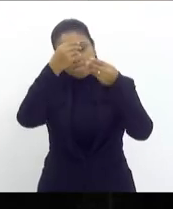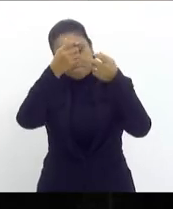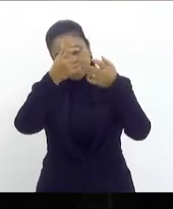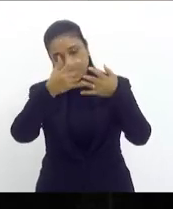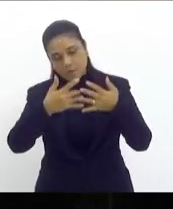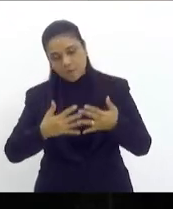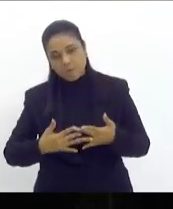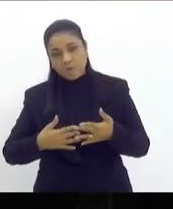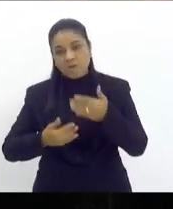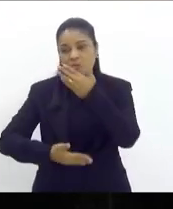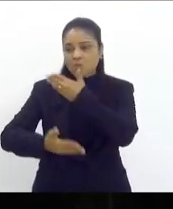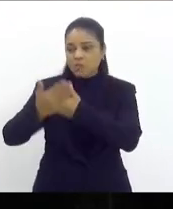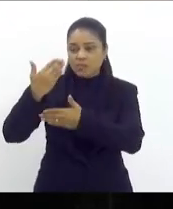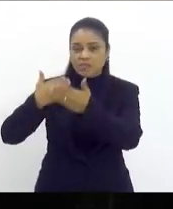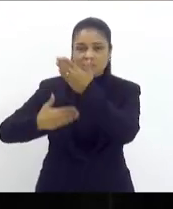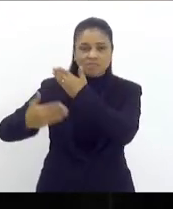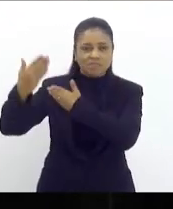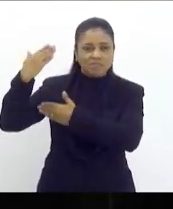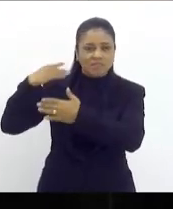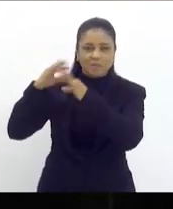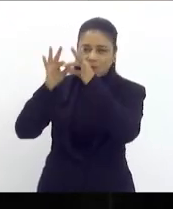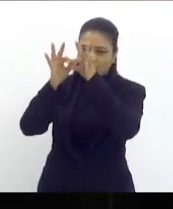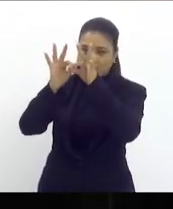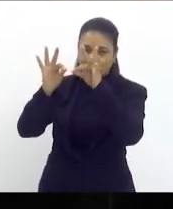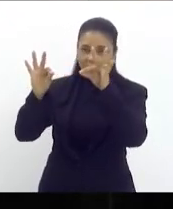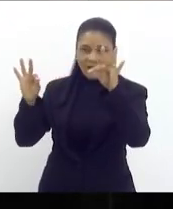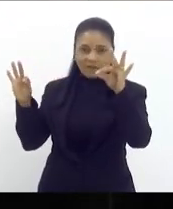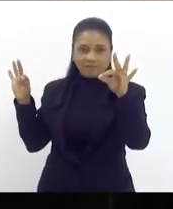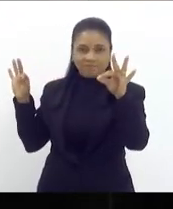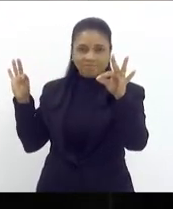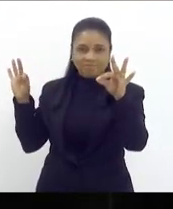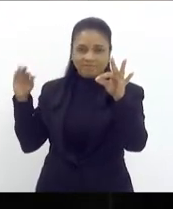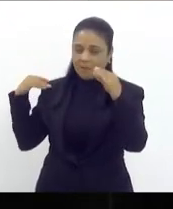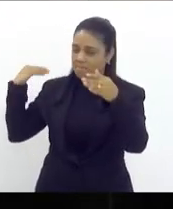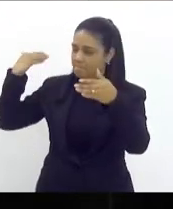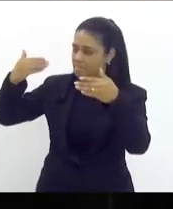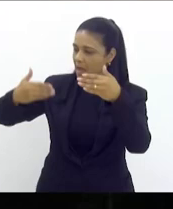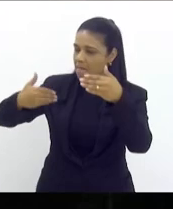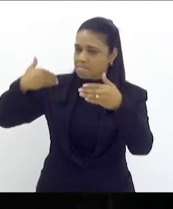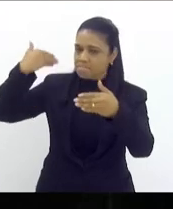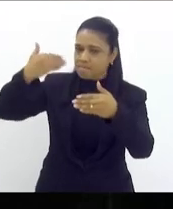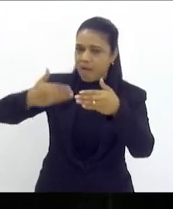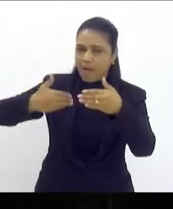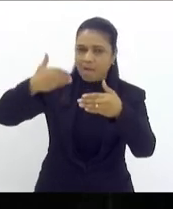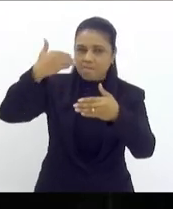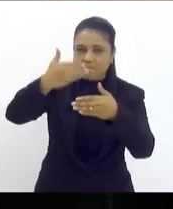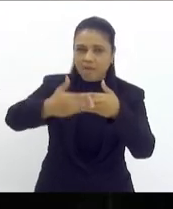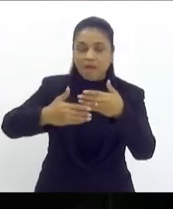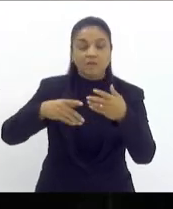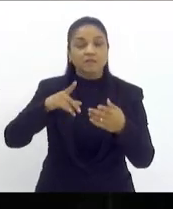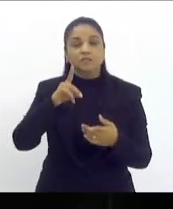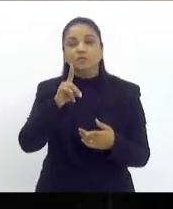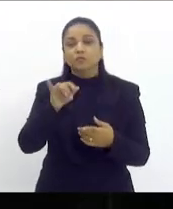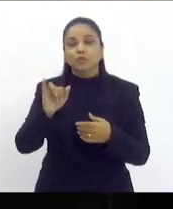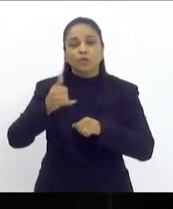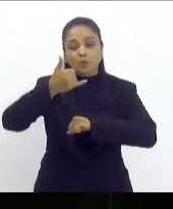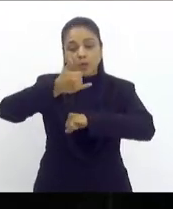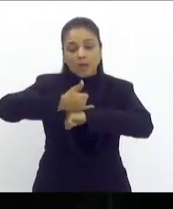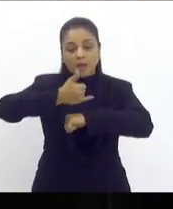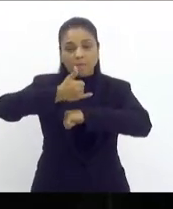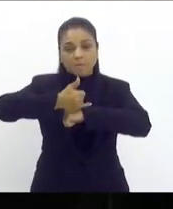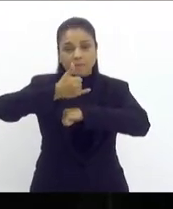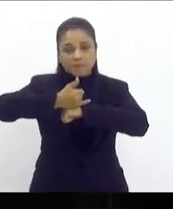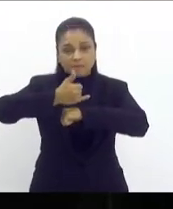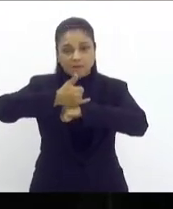tempo desde o Rio desde o momento que o Rio deixa de ser a capital aos